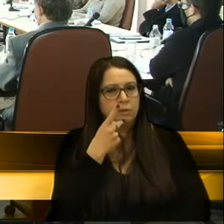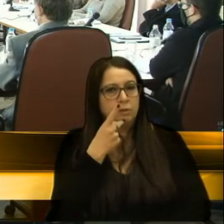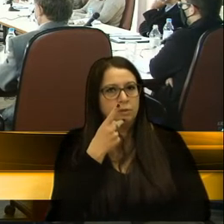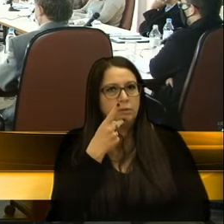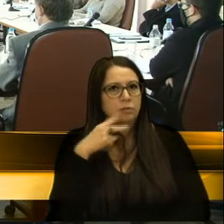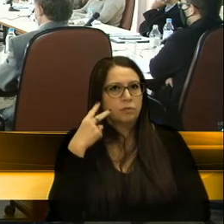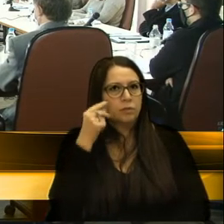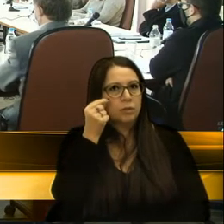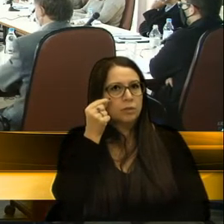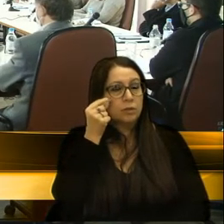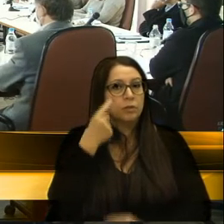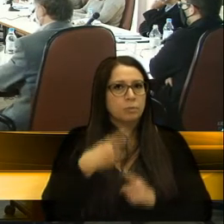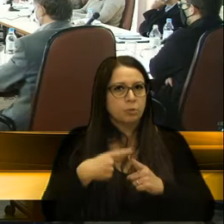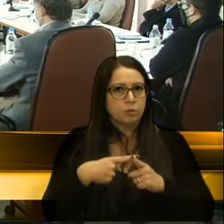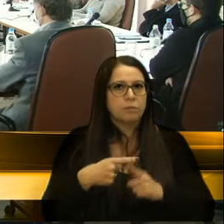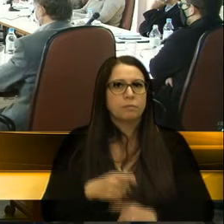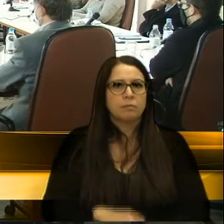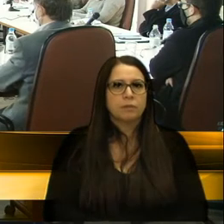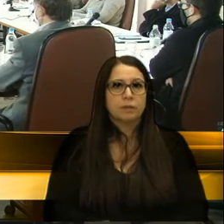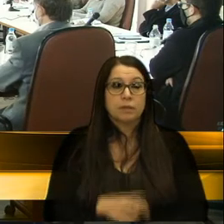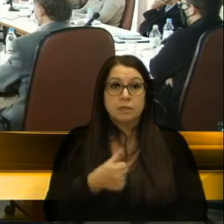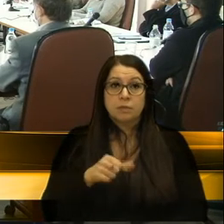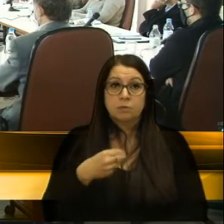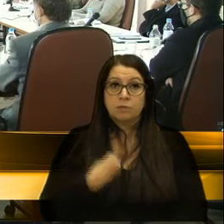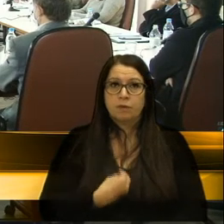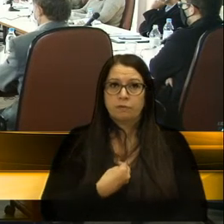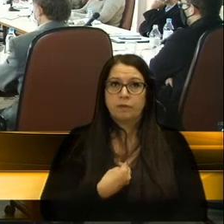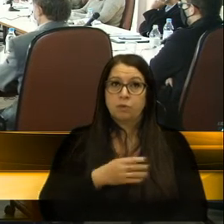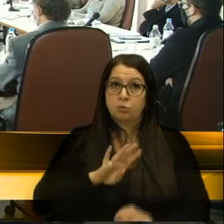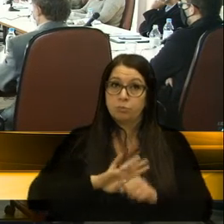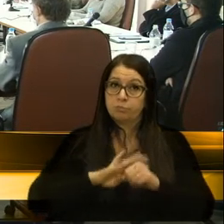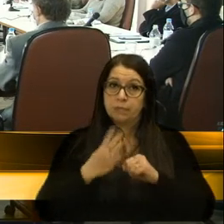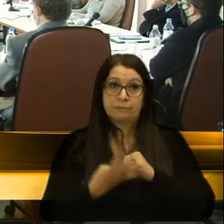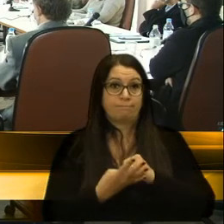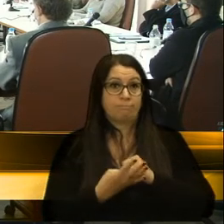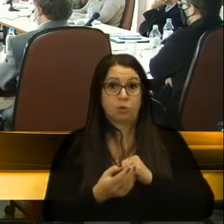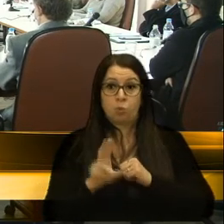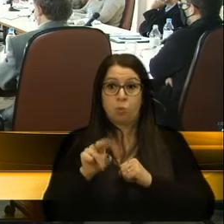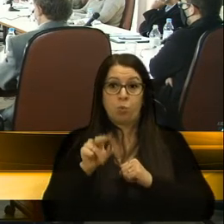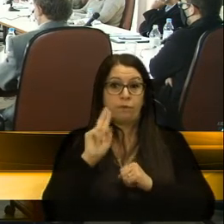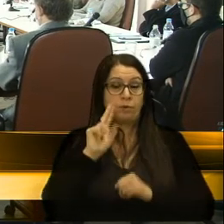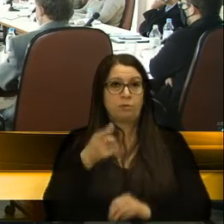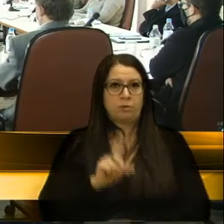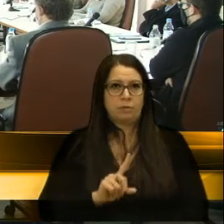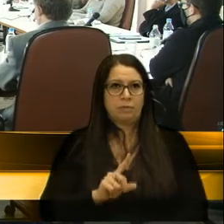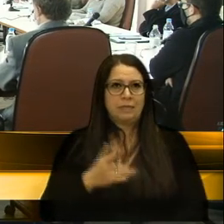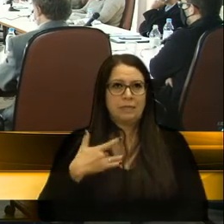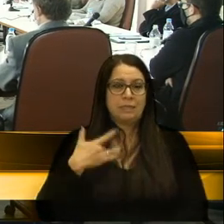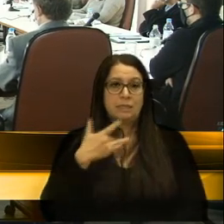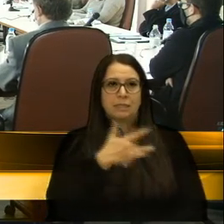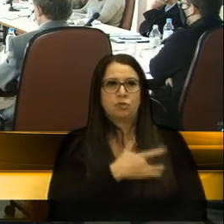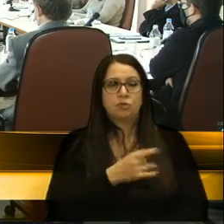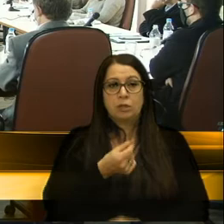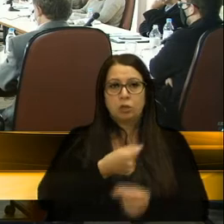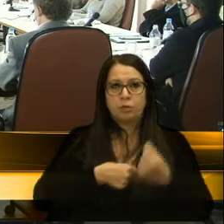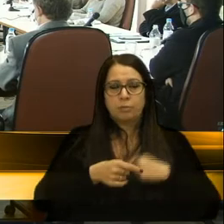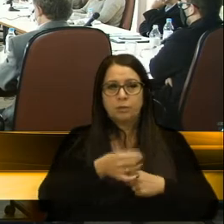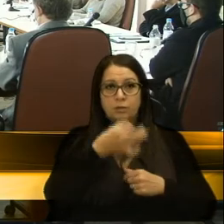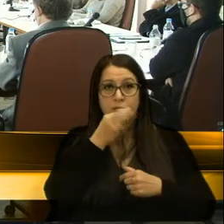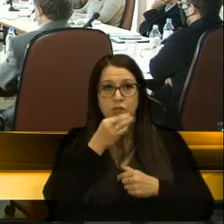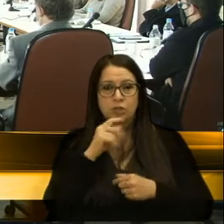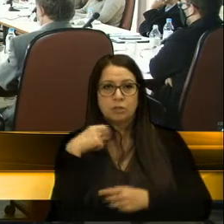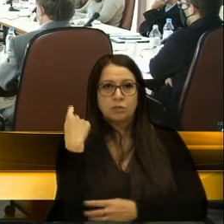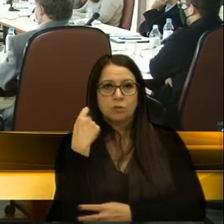vereador Perico, porque estamos vivendo realmente uma pandemia excepcional, e a saúde e a economia de Caxias e dos